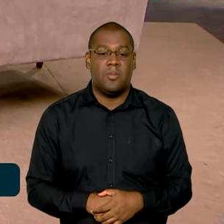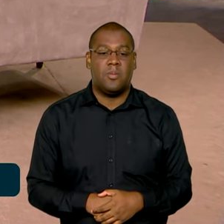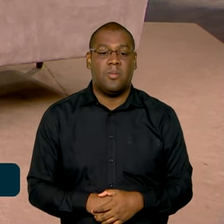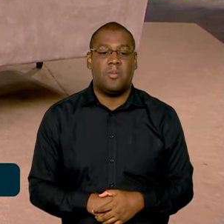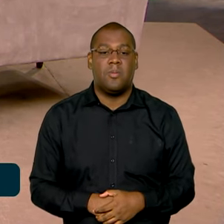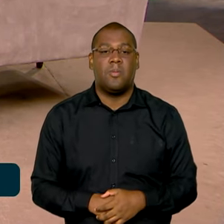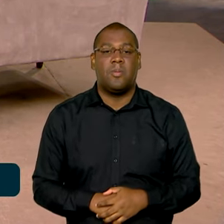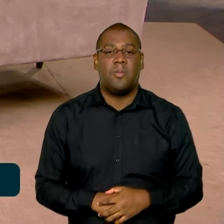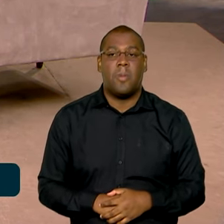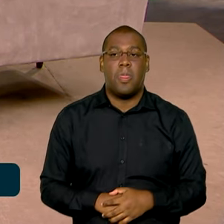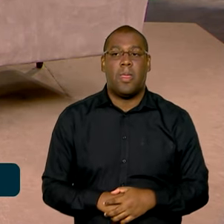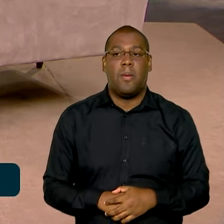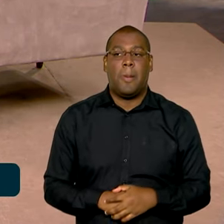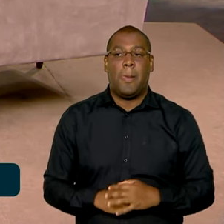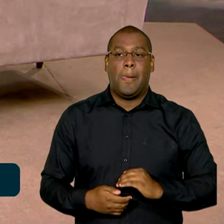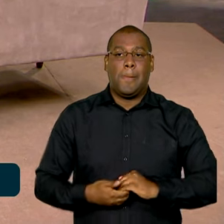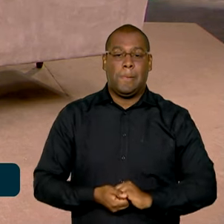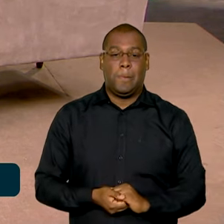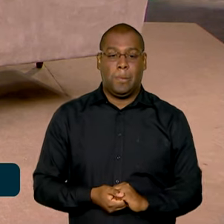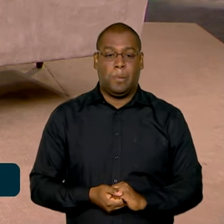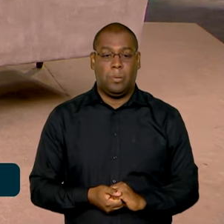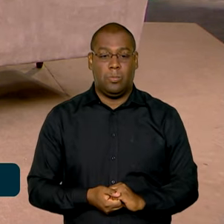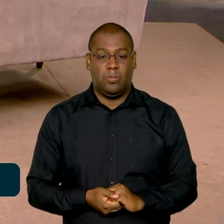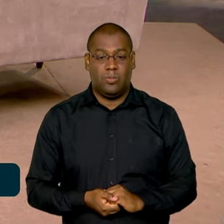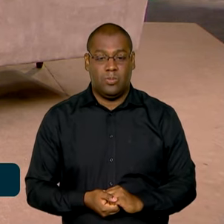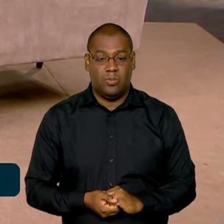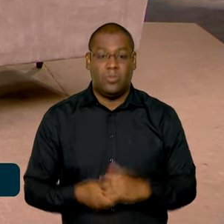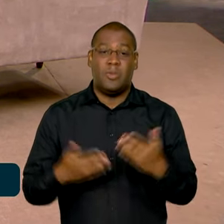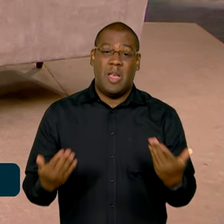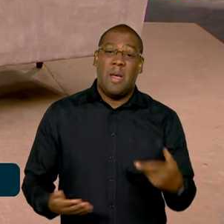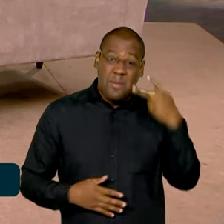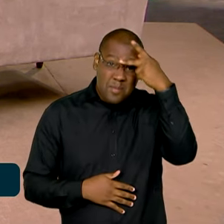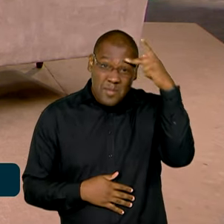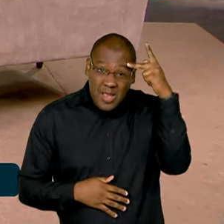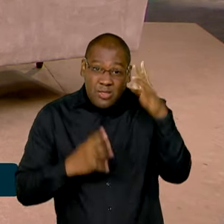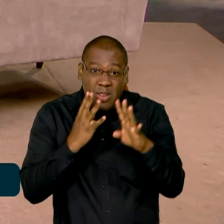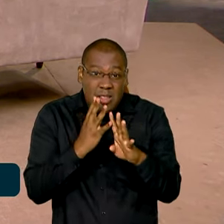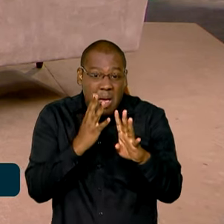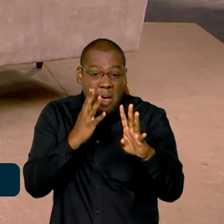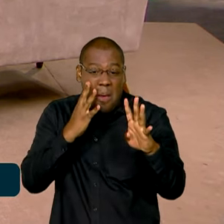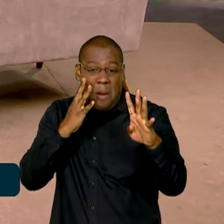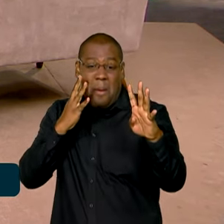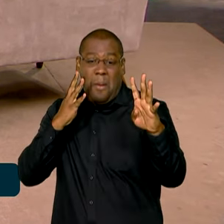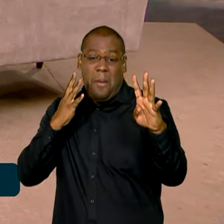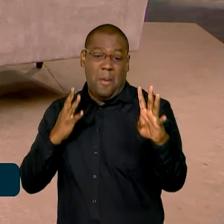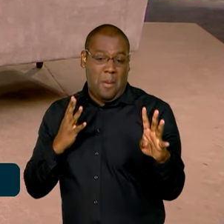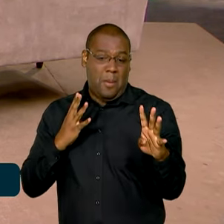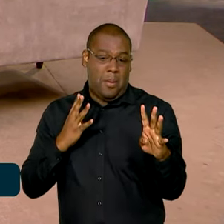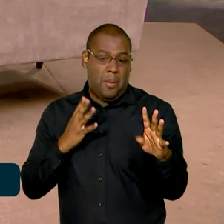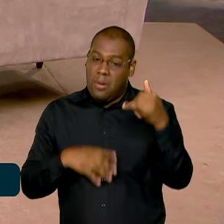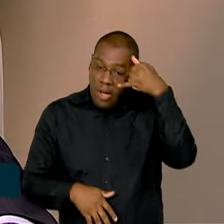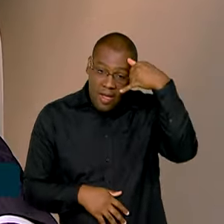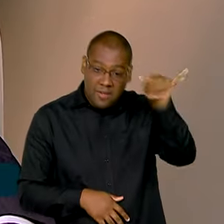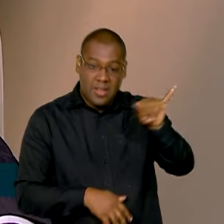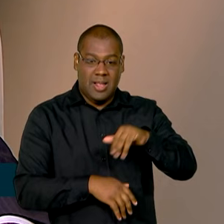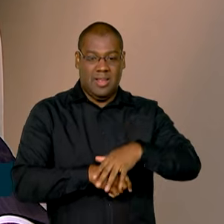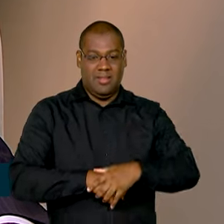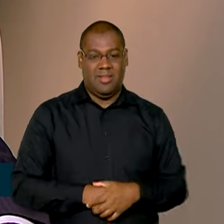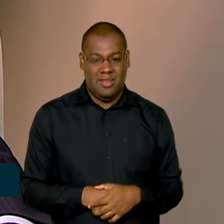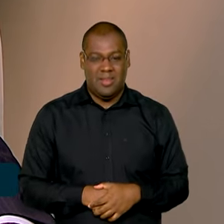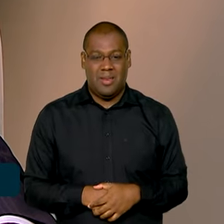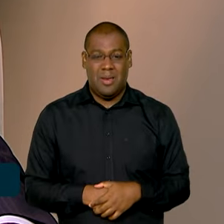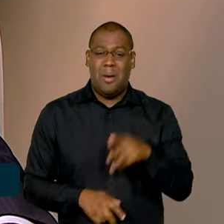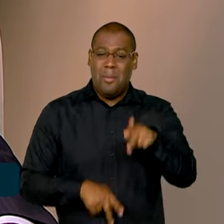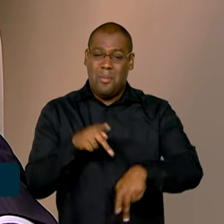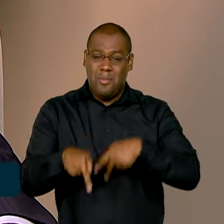E a gente não precise mais fazer programa de enfrentamento à fila, programa que o brasileiro não aguenta mais, essa história de estica e puxa,